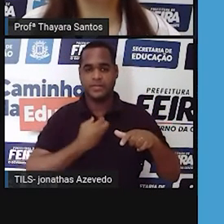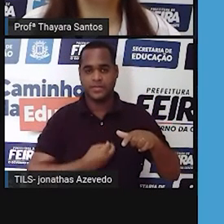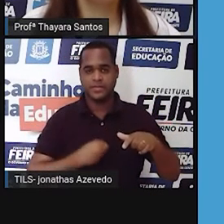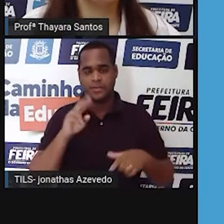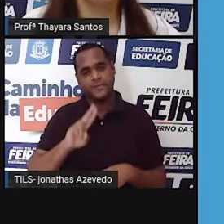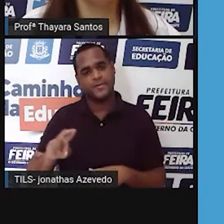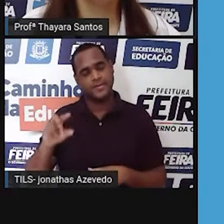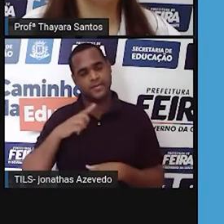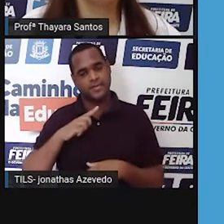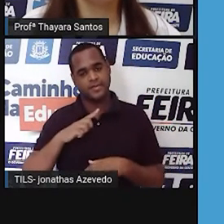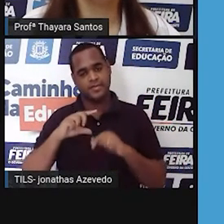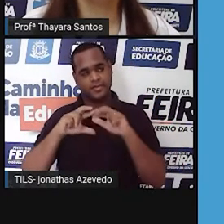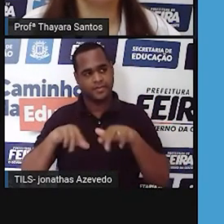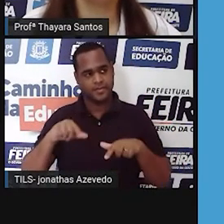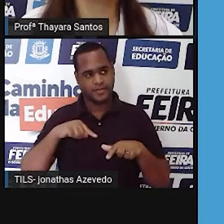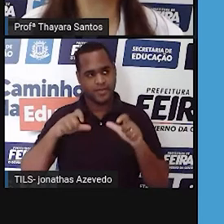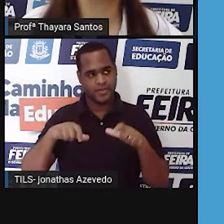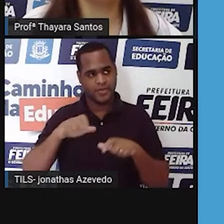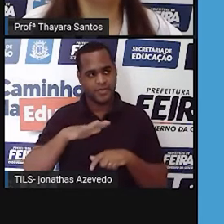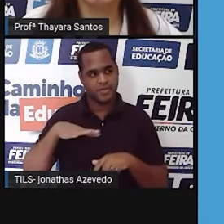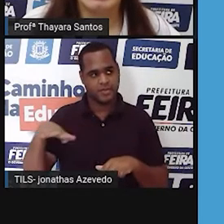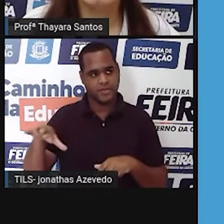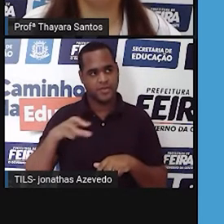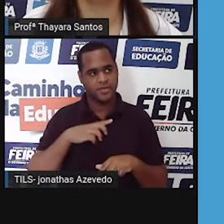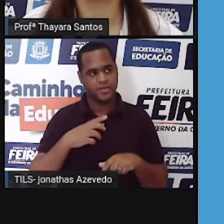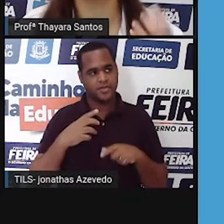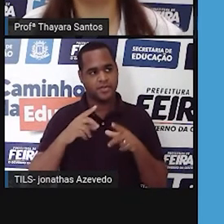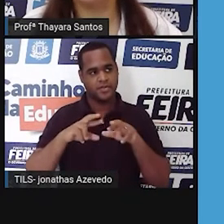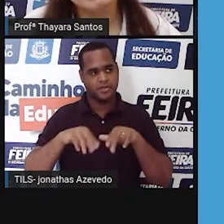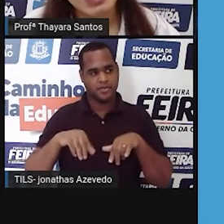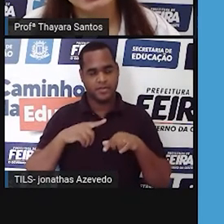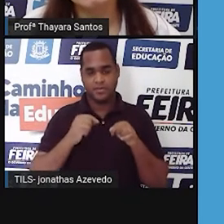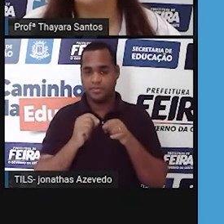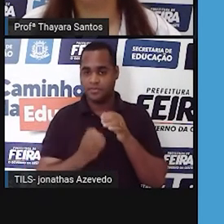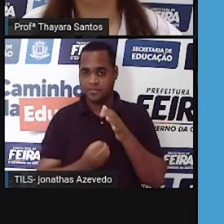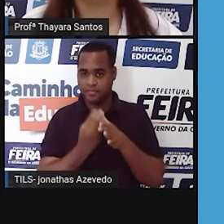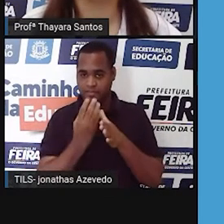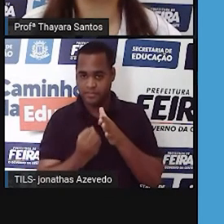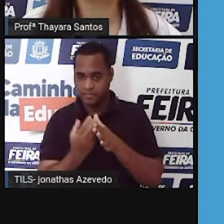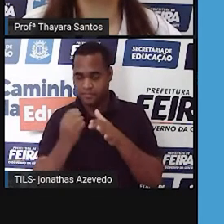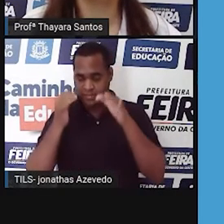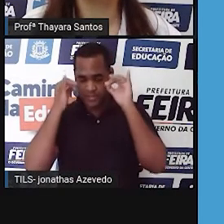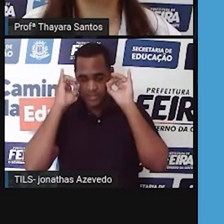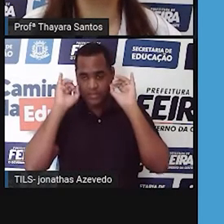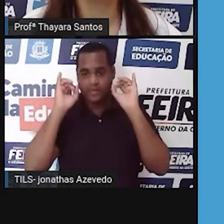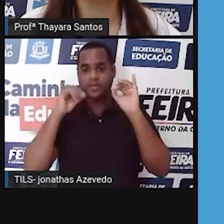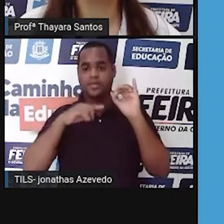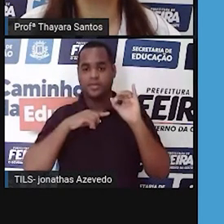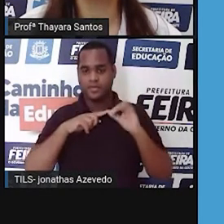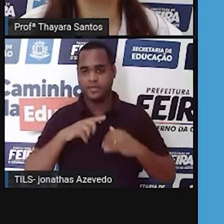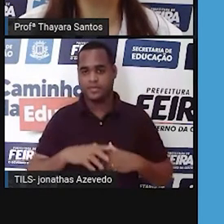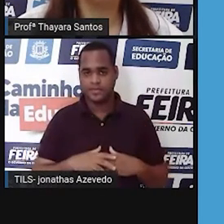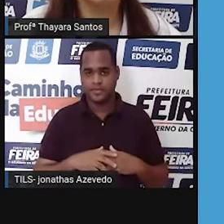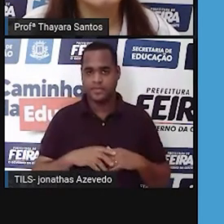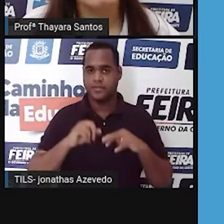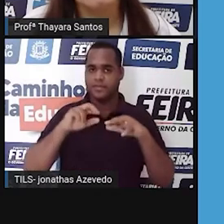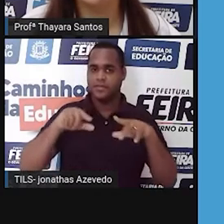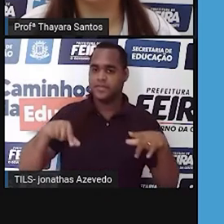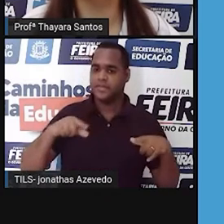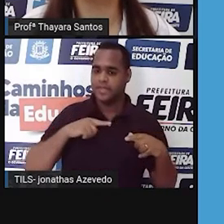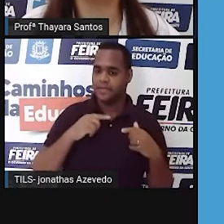utilização dessas áreas como áreas de pastagem para produção de gado, produção de grandes